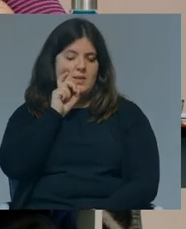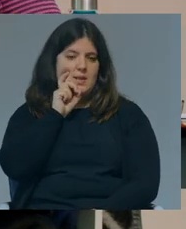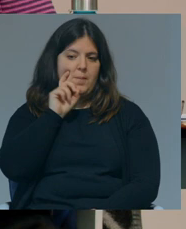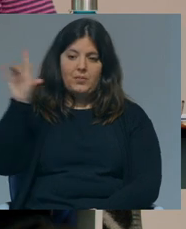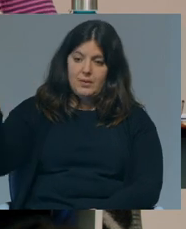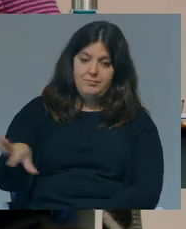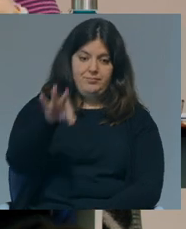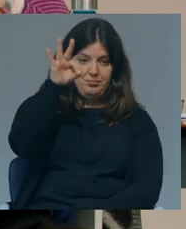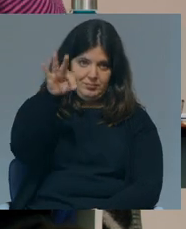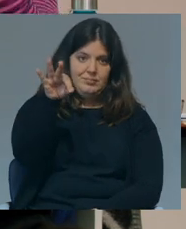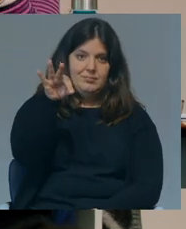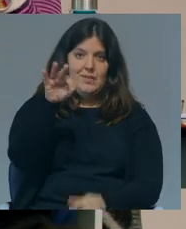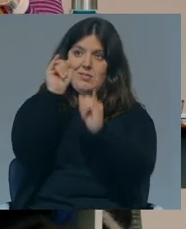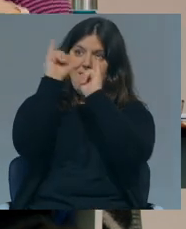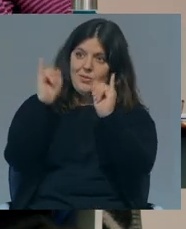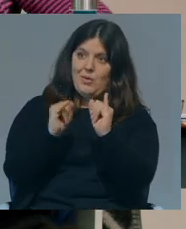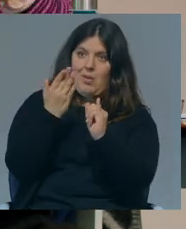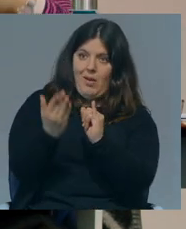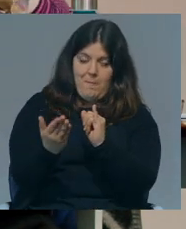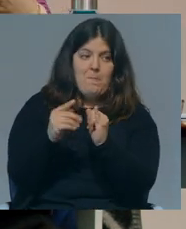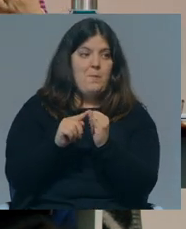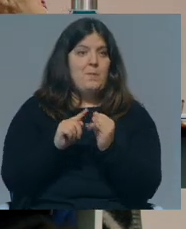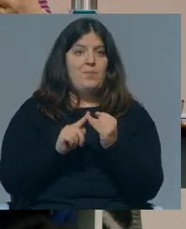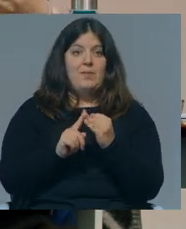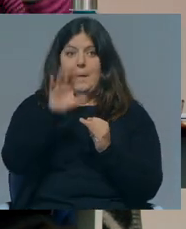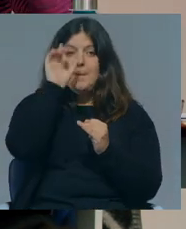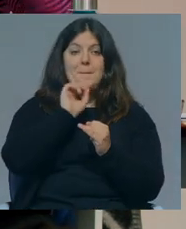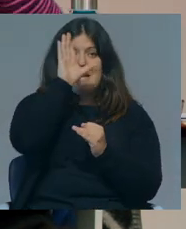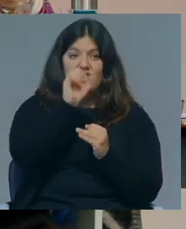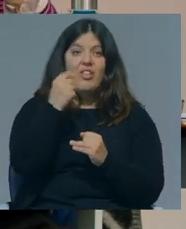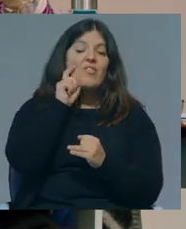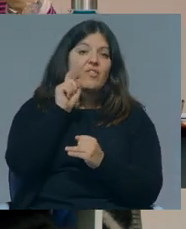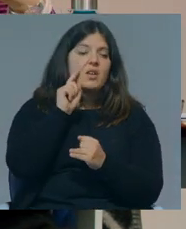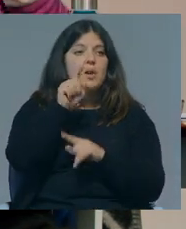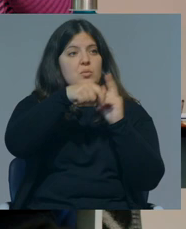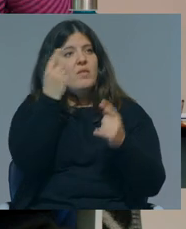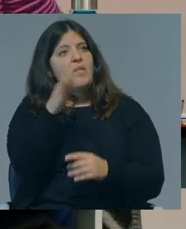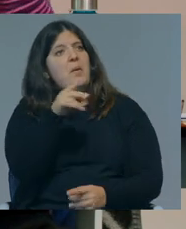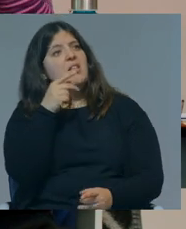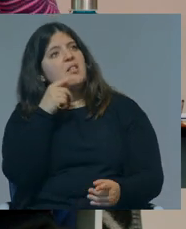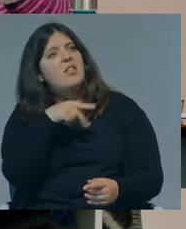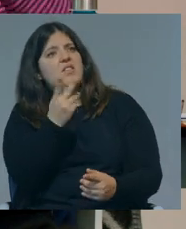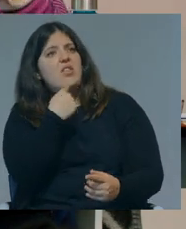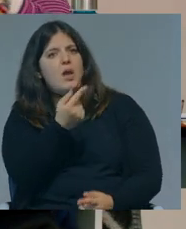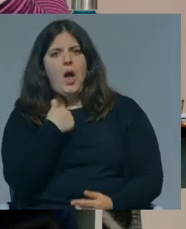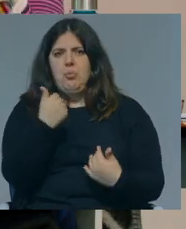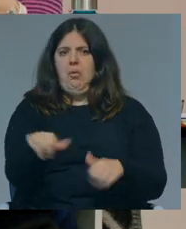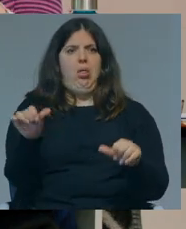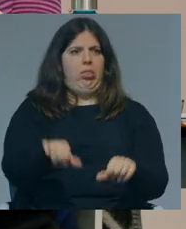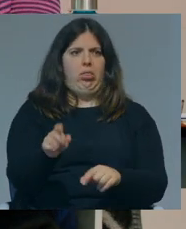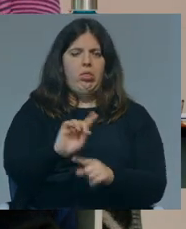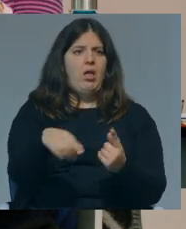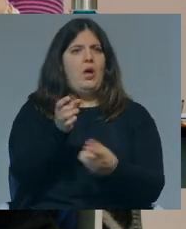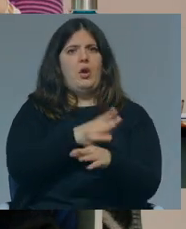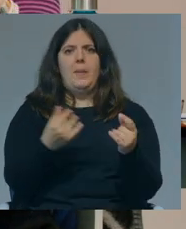É nomeada, internacionalmente até, não É nomeada Ministra da Defesa. E há quem venha para a televisão dizer que isto é um desastre, porque a Europa está em guerra e não